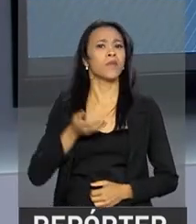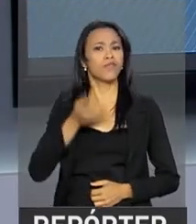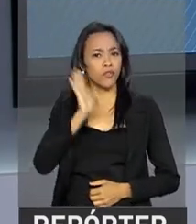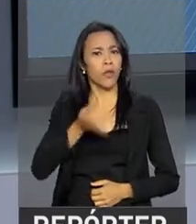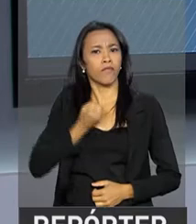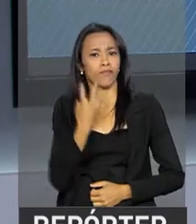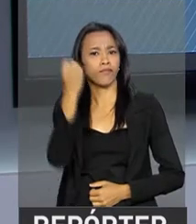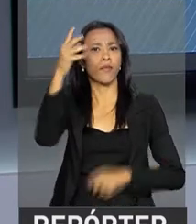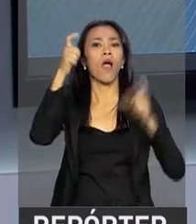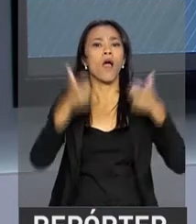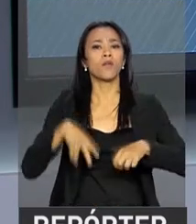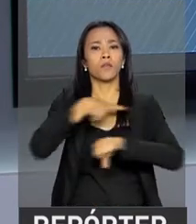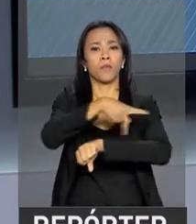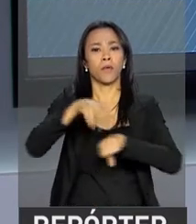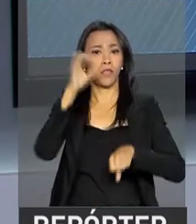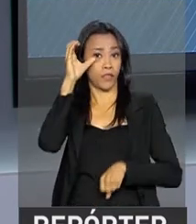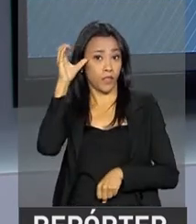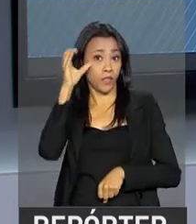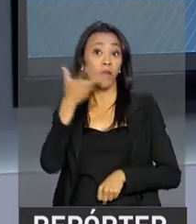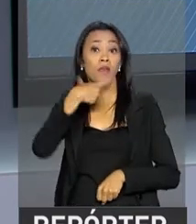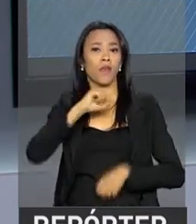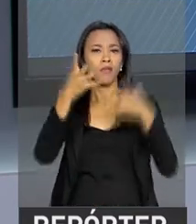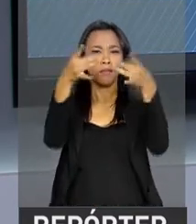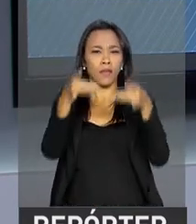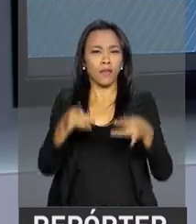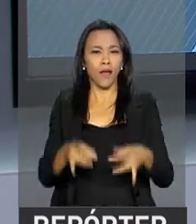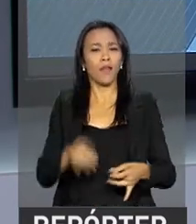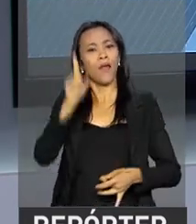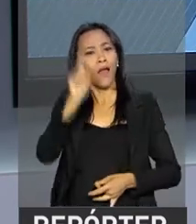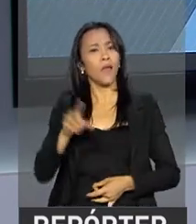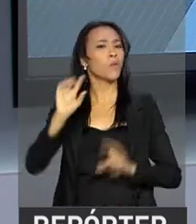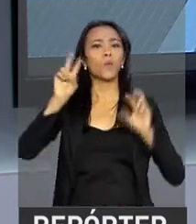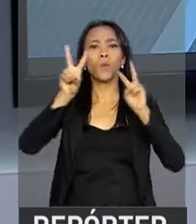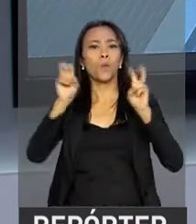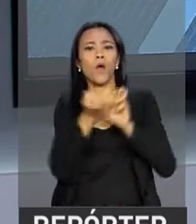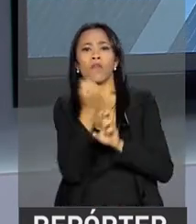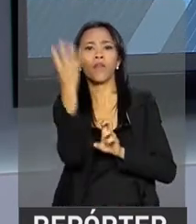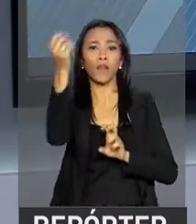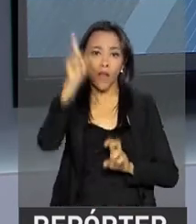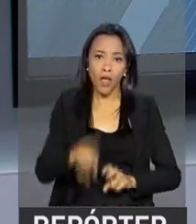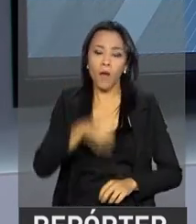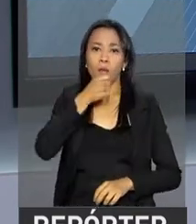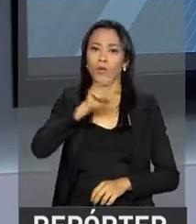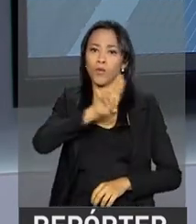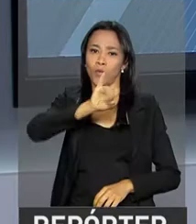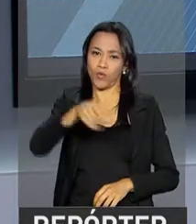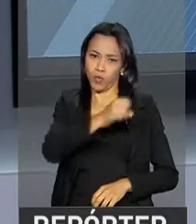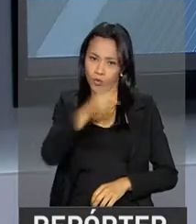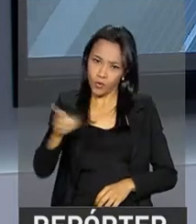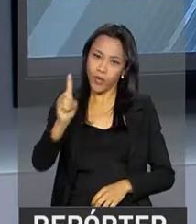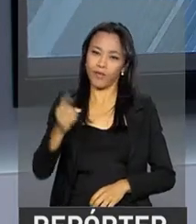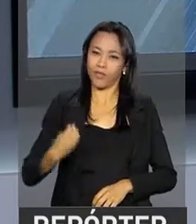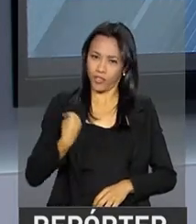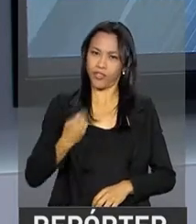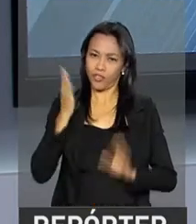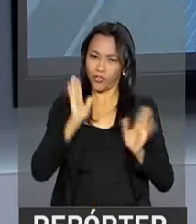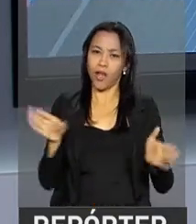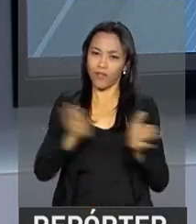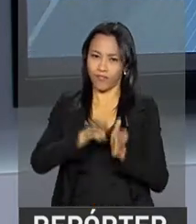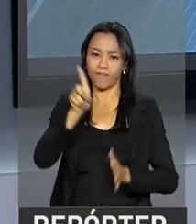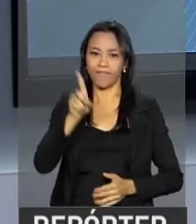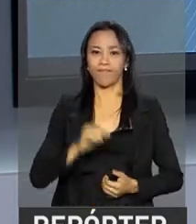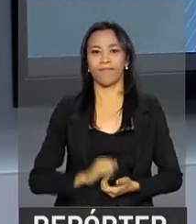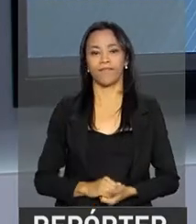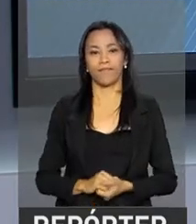Temer está a caminho da China e quem traz os detalhes para a gente sobre a viagem é o repórter João Pedro Neto, que já está em